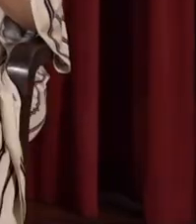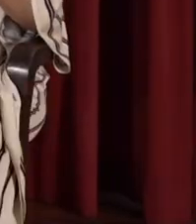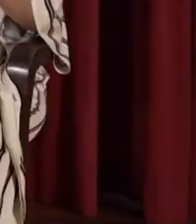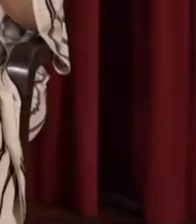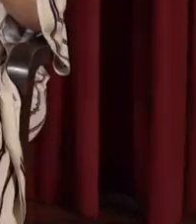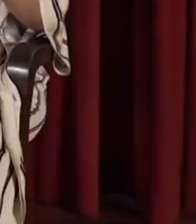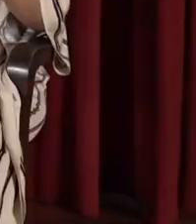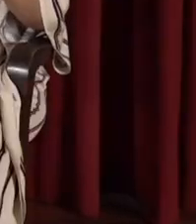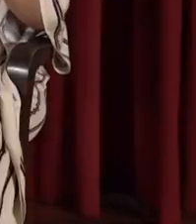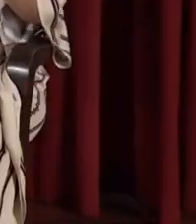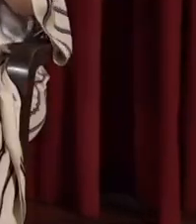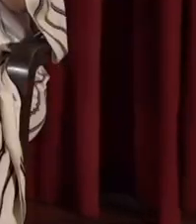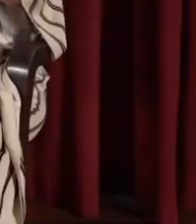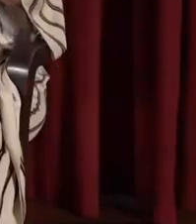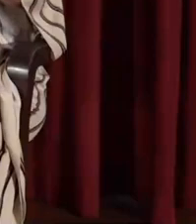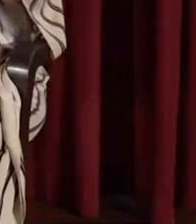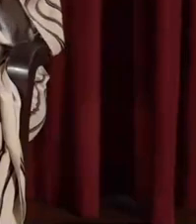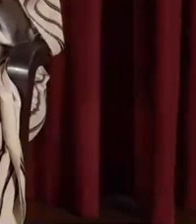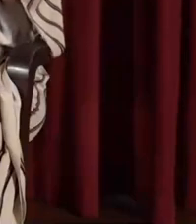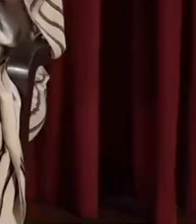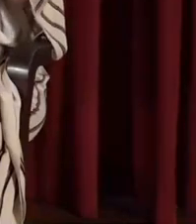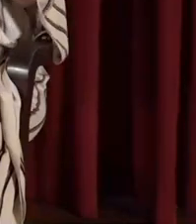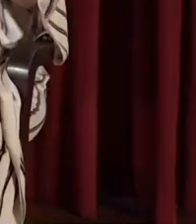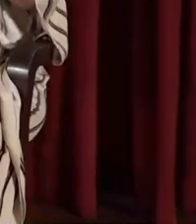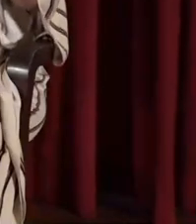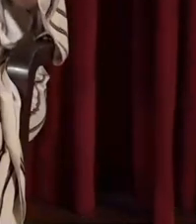Expo Religião